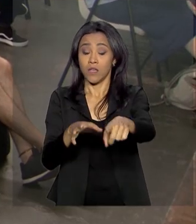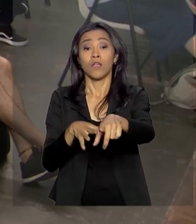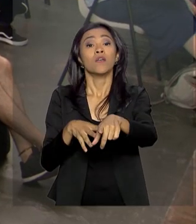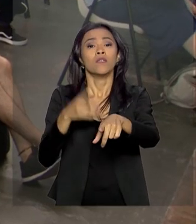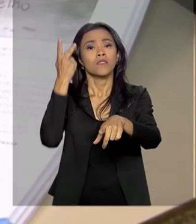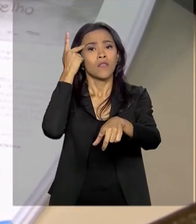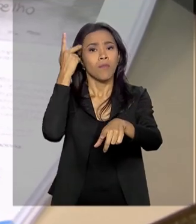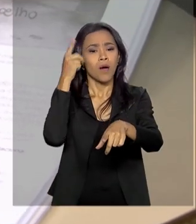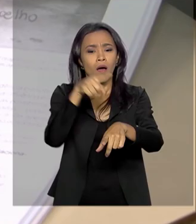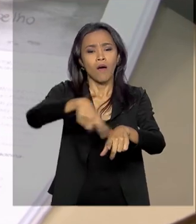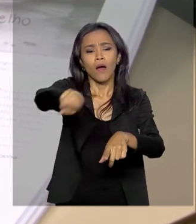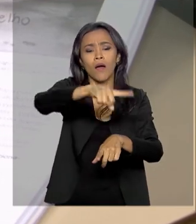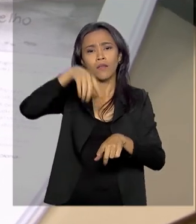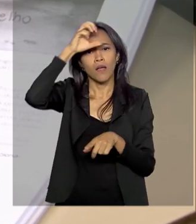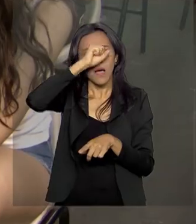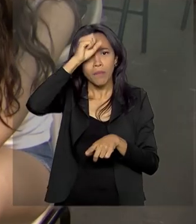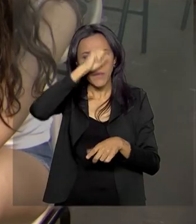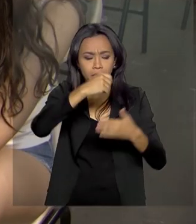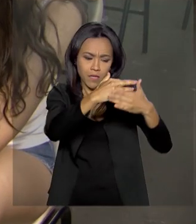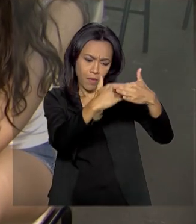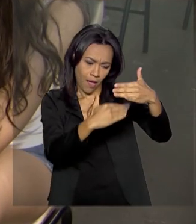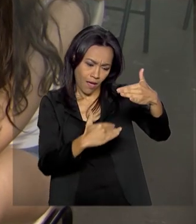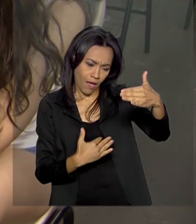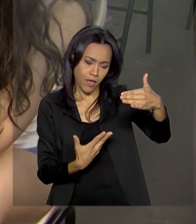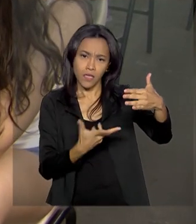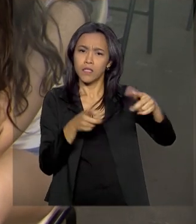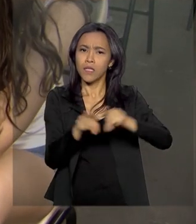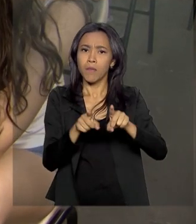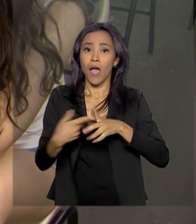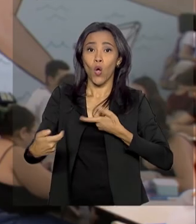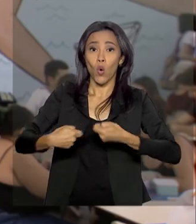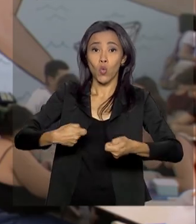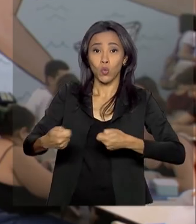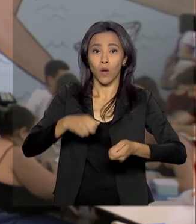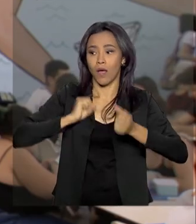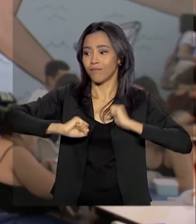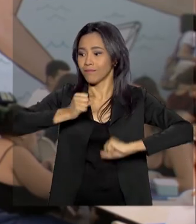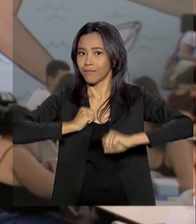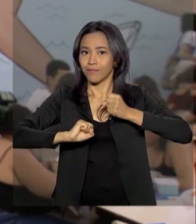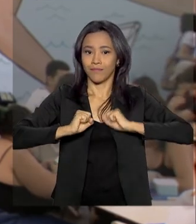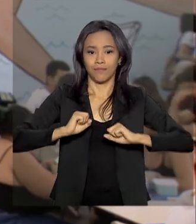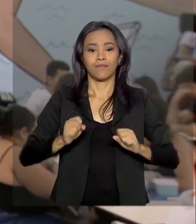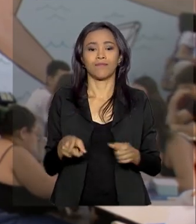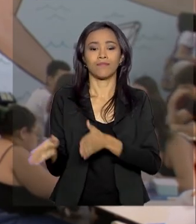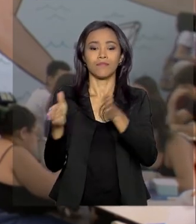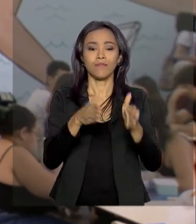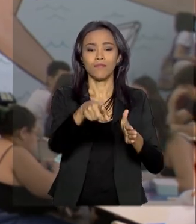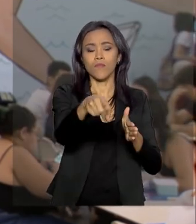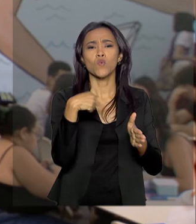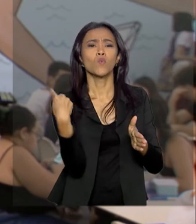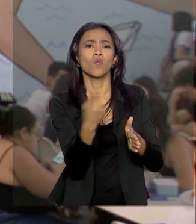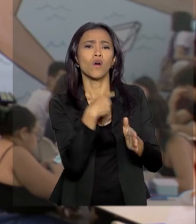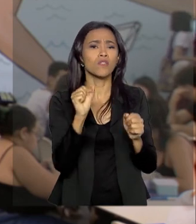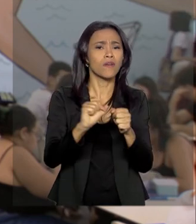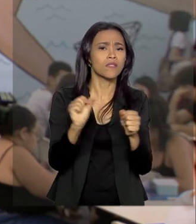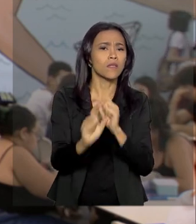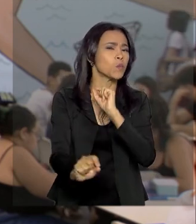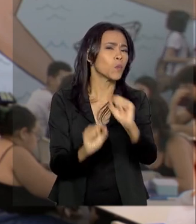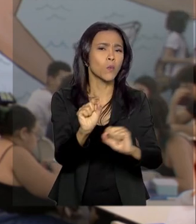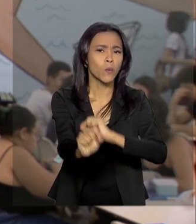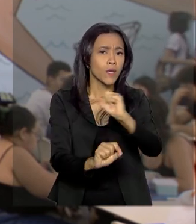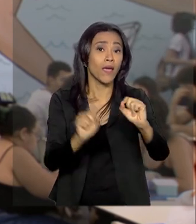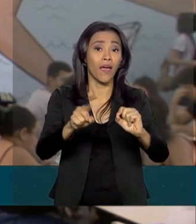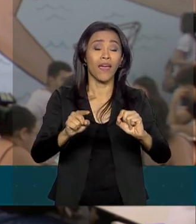alunos aprendem o conteúdo e a controlarem a ansiedade. O que nós fazemos são atividades que nós chamamos de